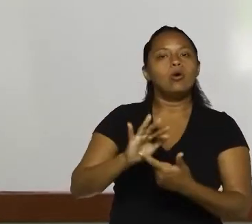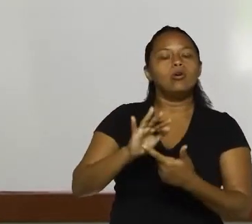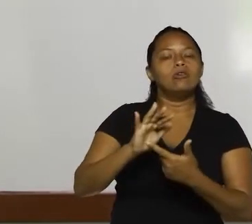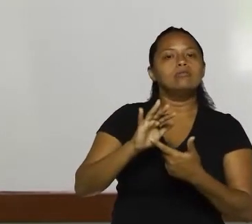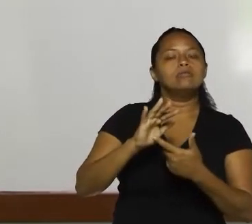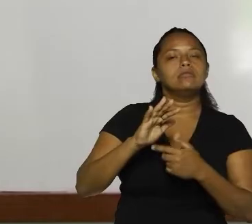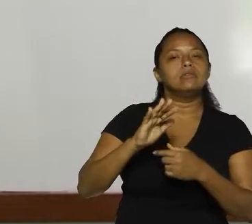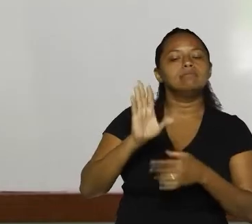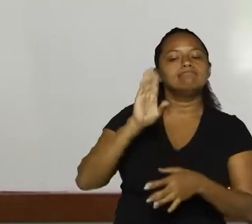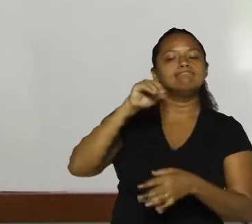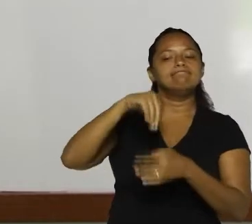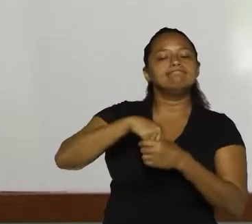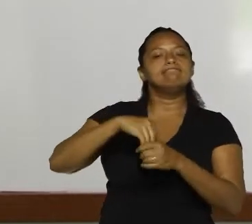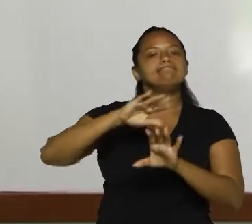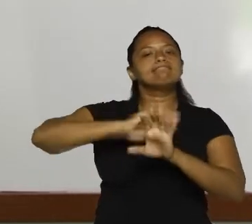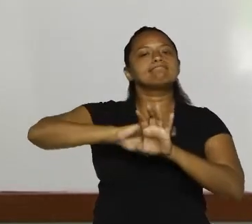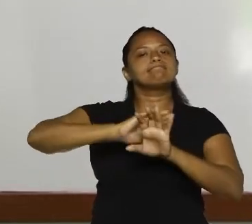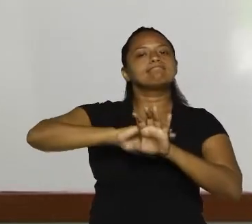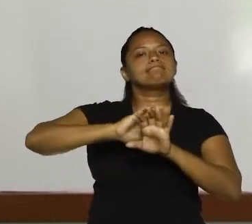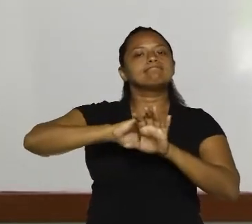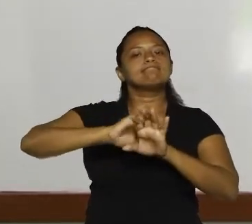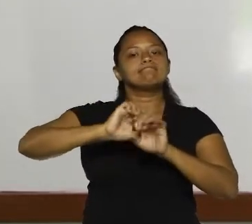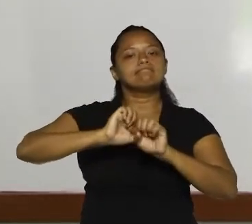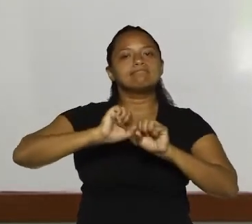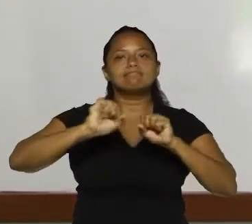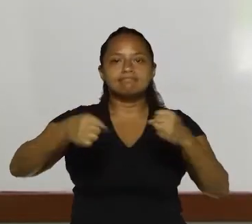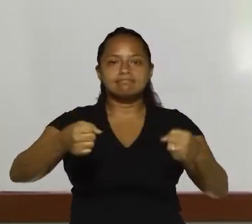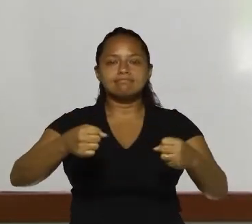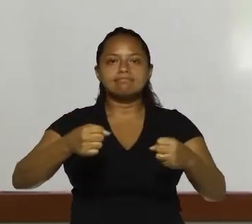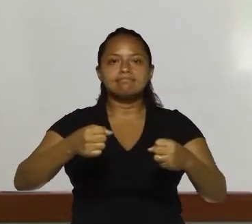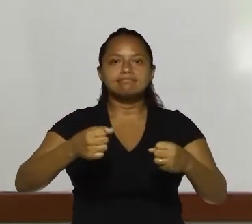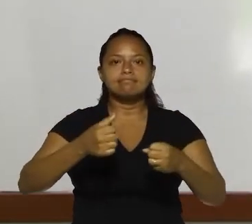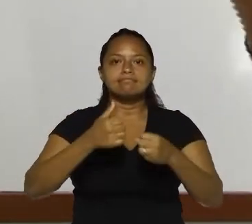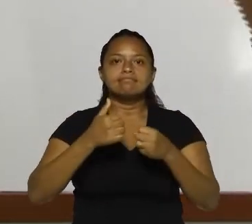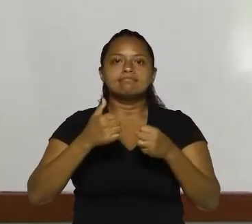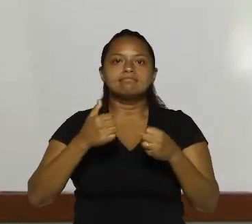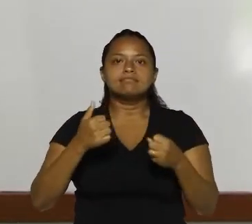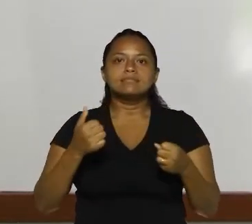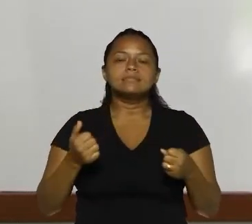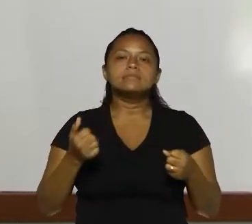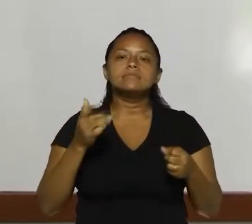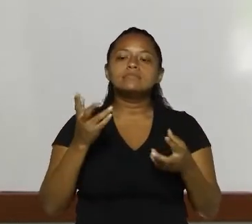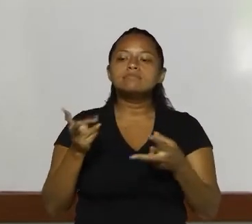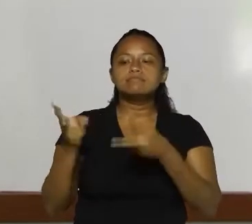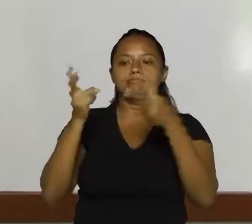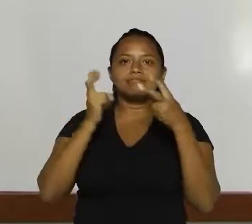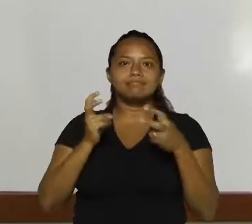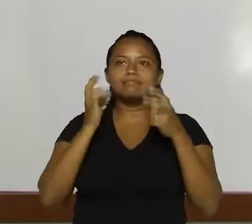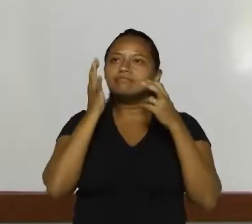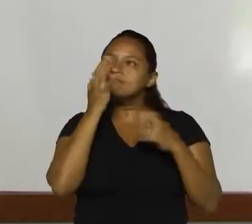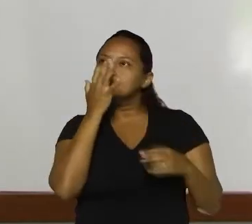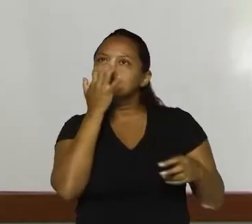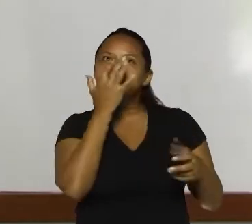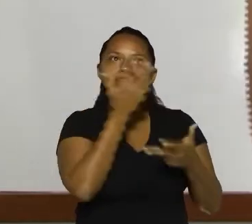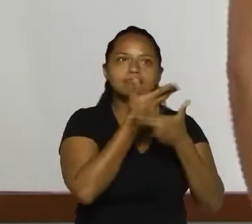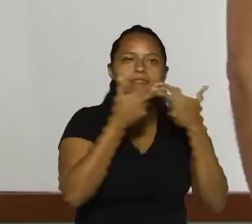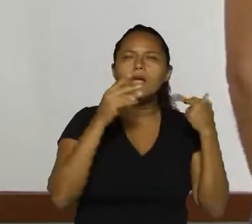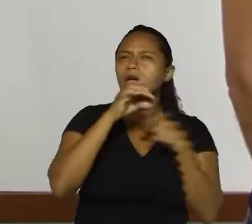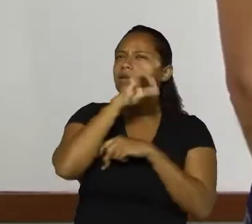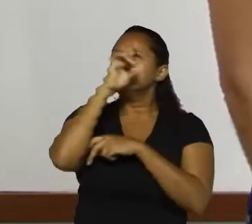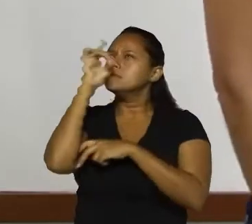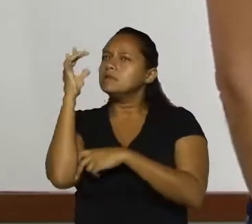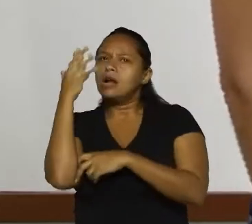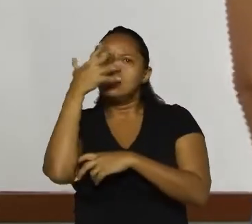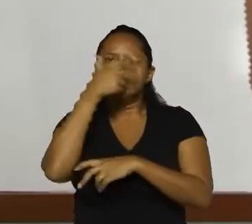como é que eu posso dizer, um reforço, né? Aquilo que você está observando. Então, que dia